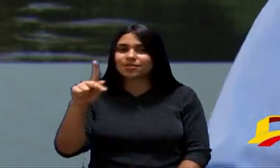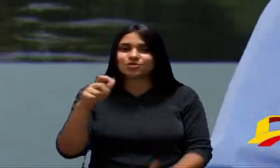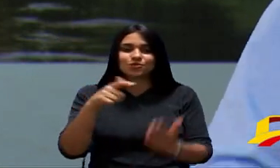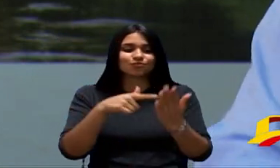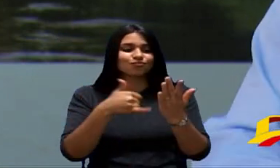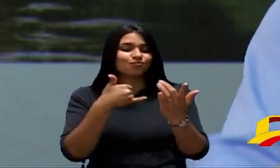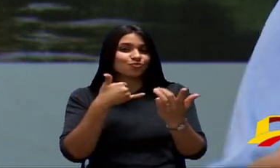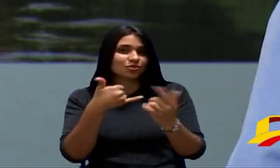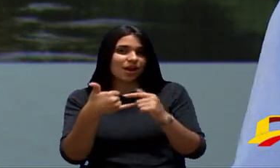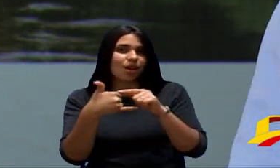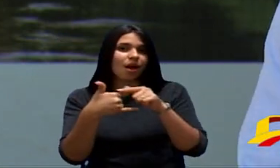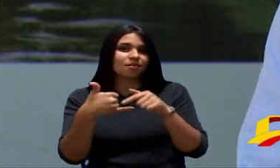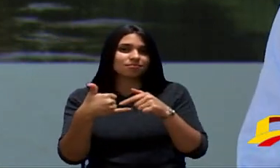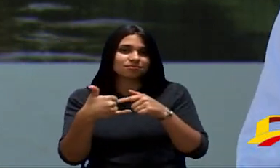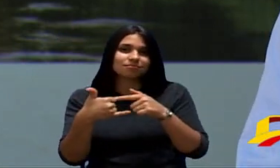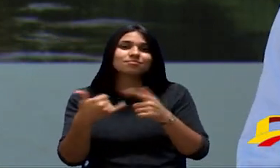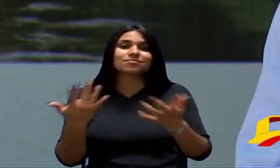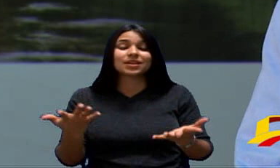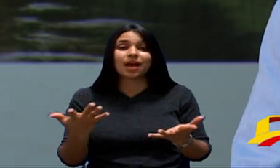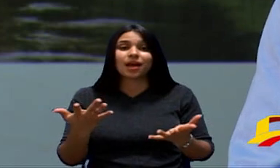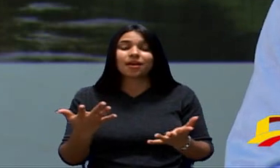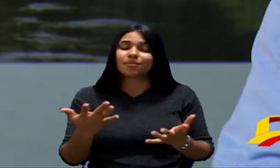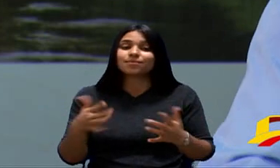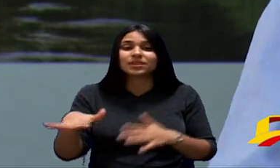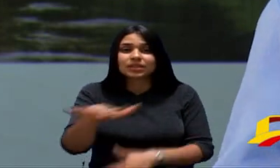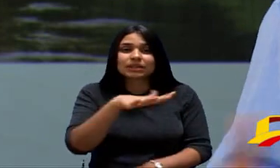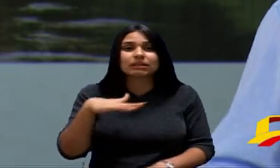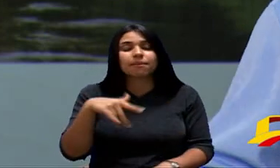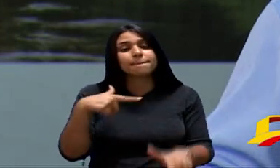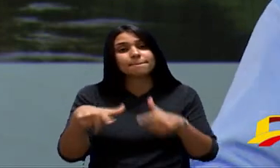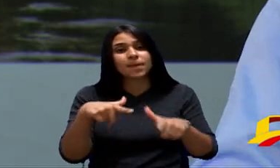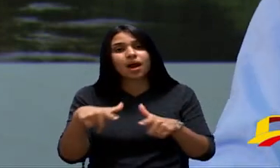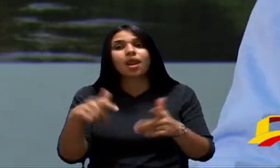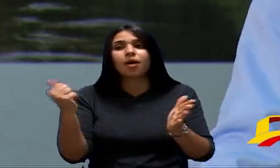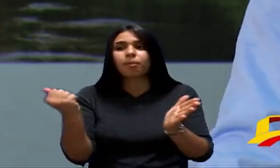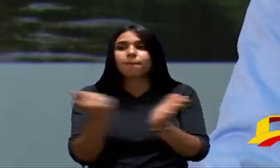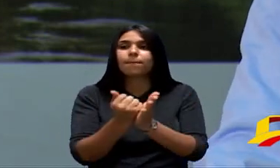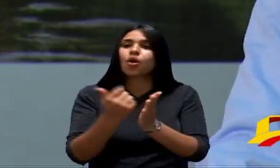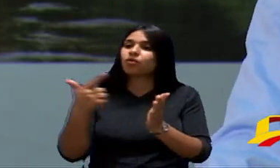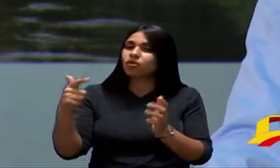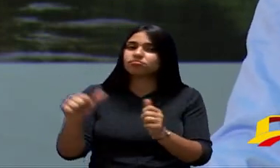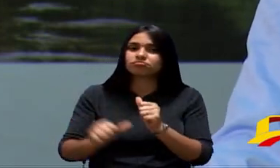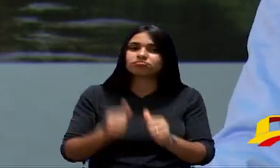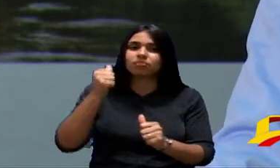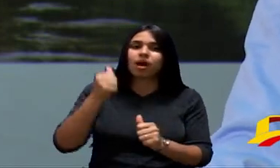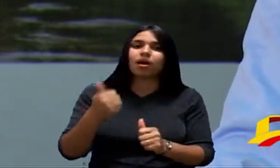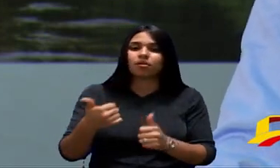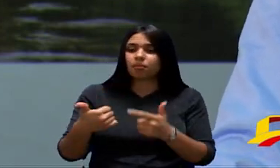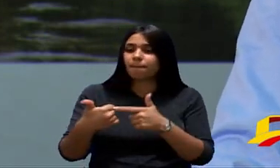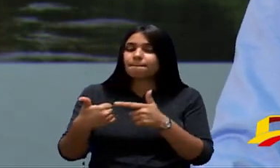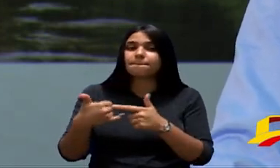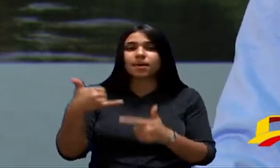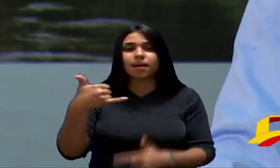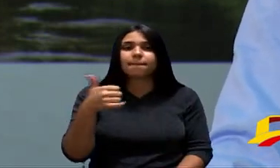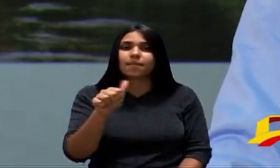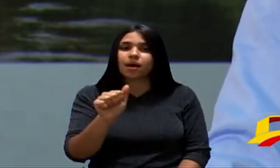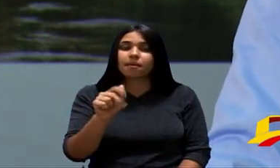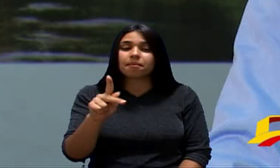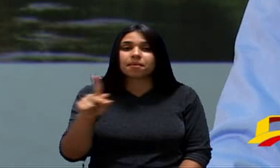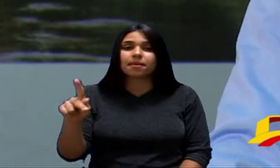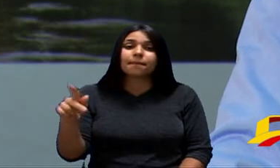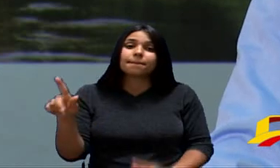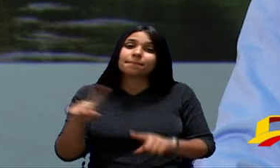E No Fim O Mercado Se Autorregulamentou Até Esse Momento E Agora Tem Leis Específicas Para Isso Mas Eu Não Sei Como Vai Se Dar